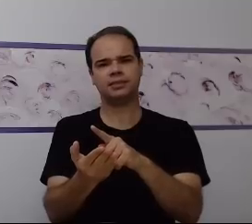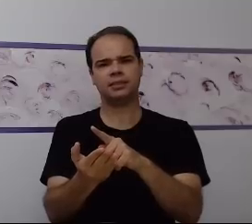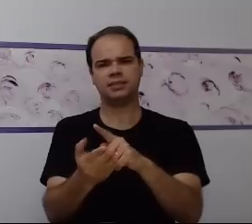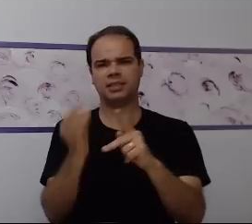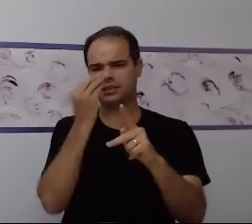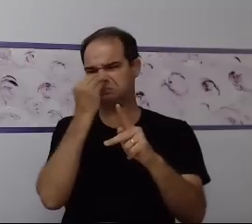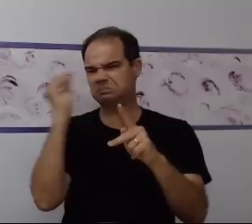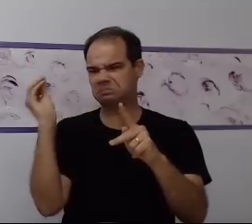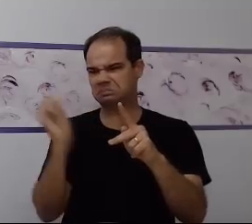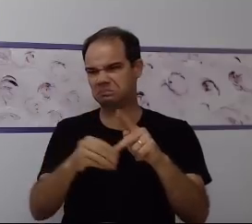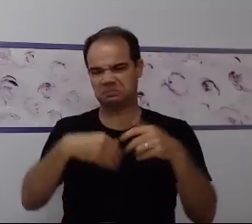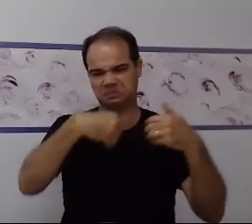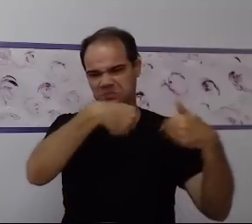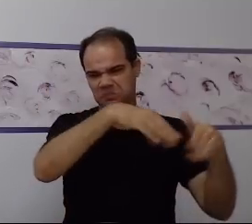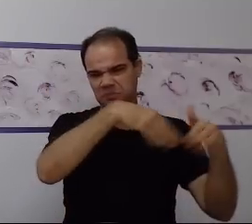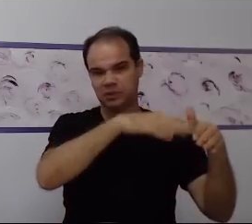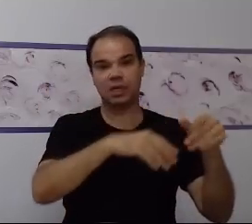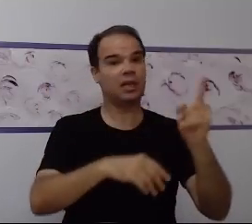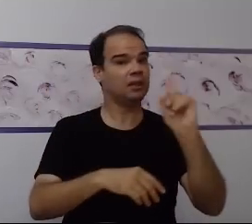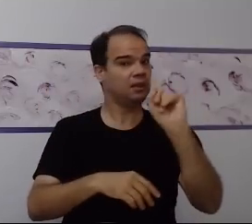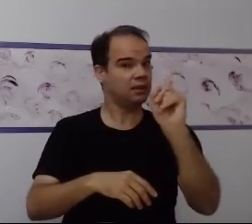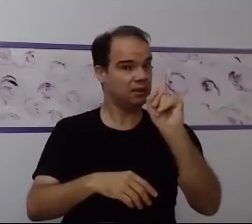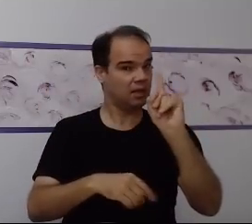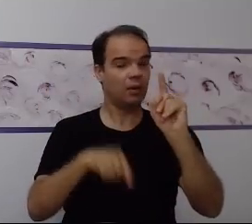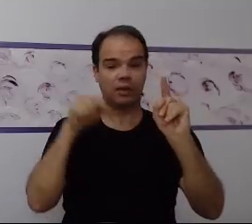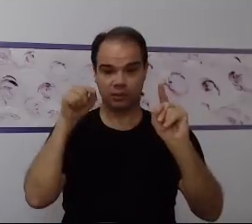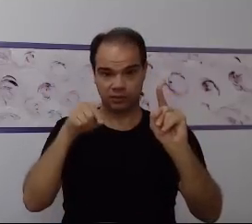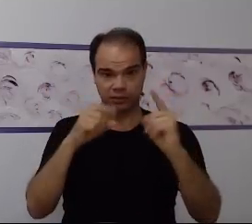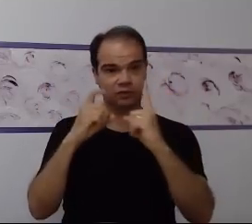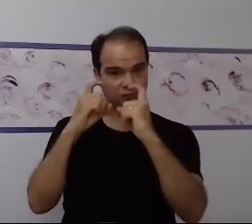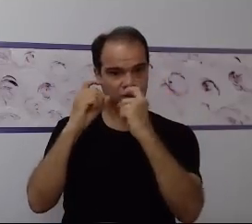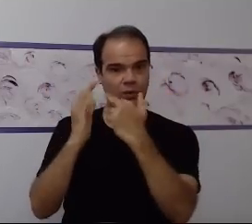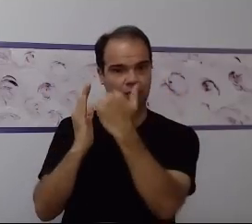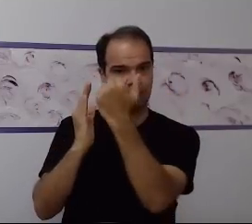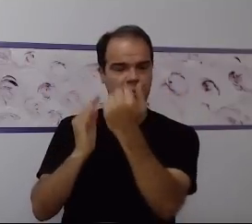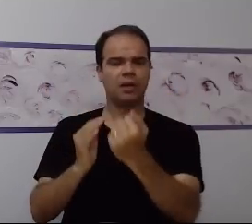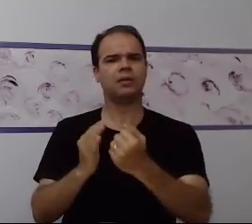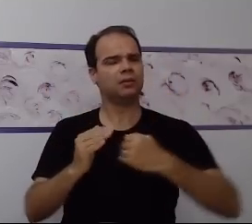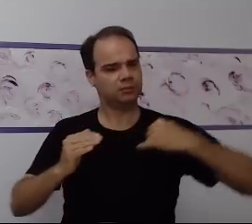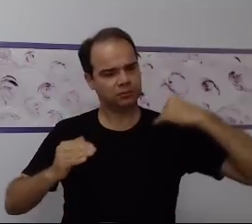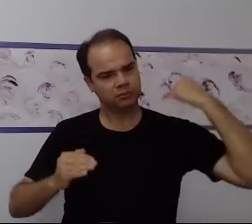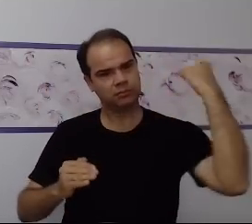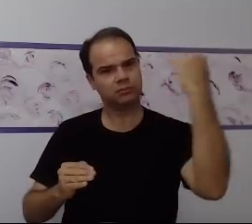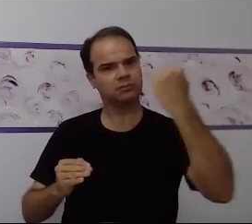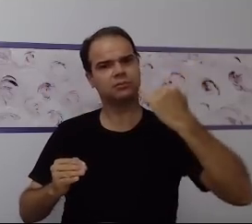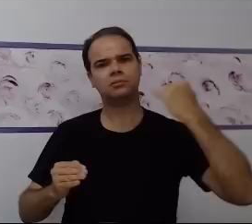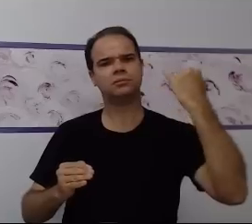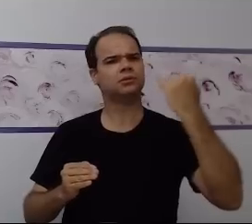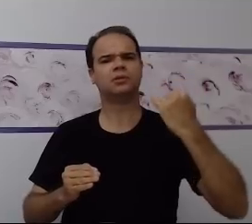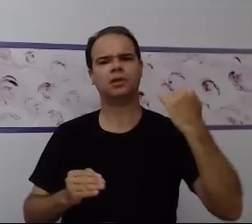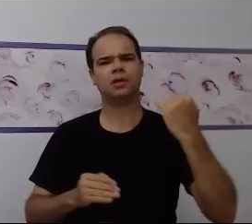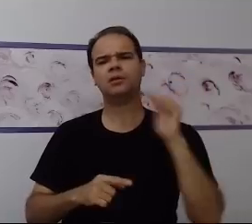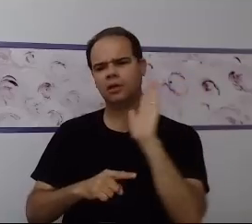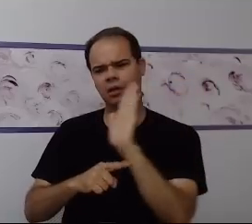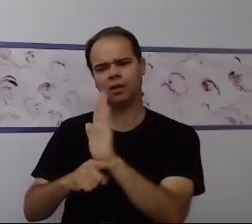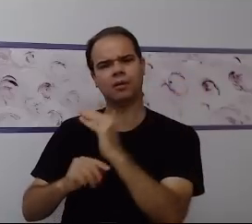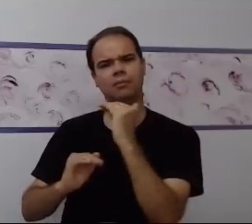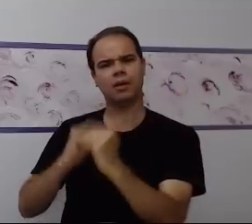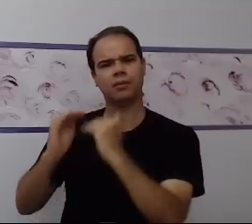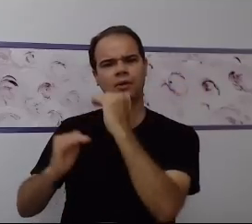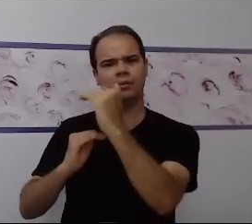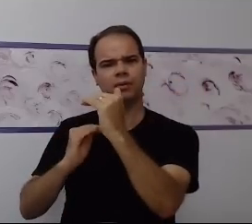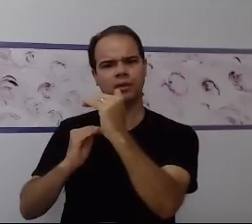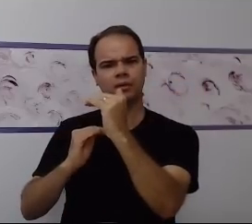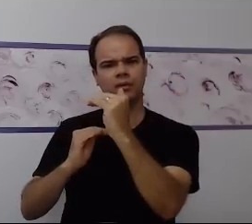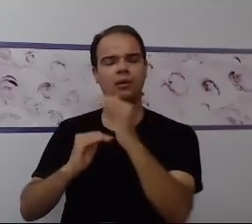dispensável, digamos assim. Ela é indispensável quando se quer alcançar a situação da aprendizagem. Seria um meio de